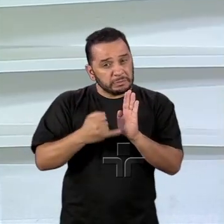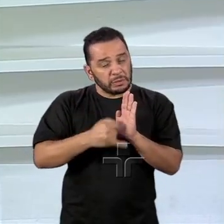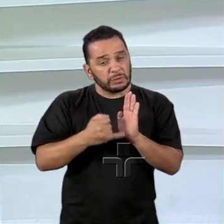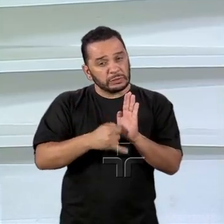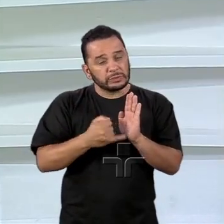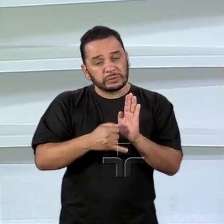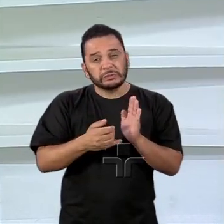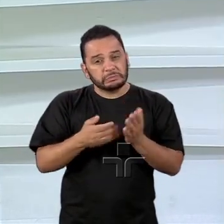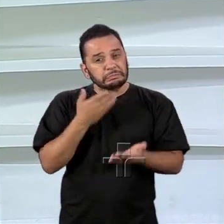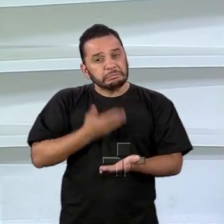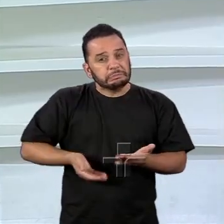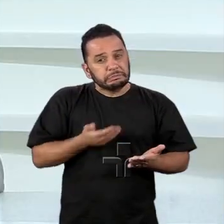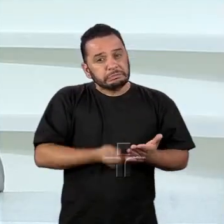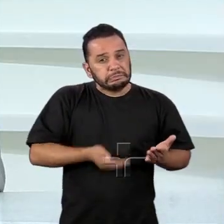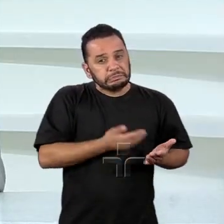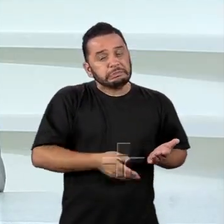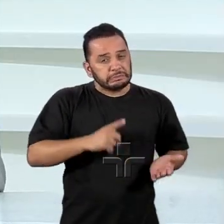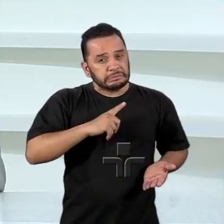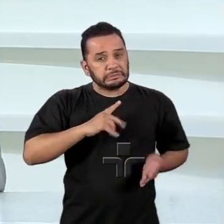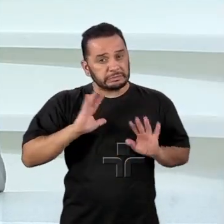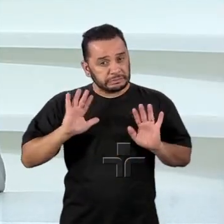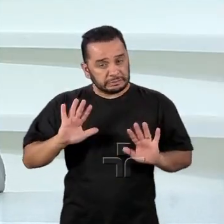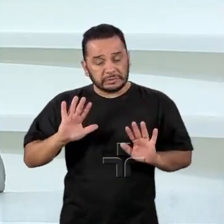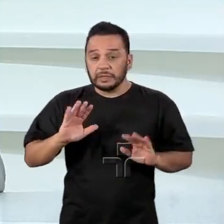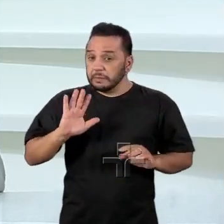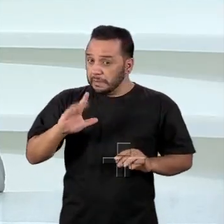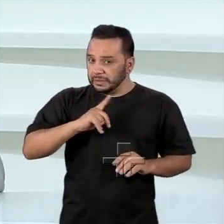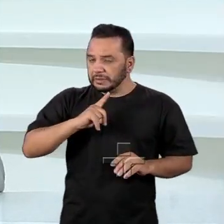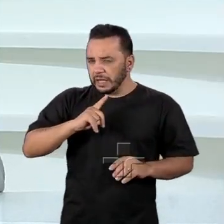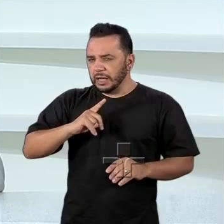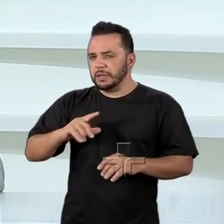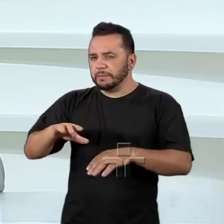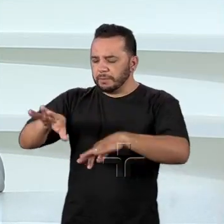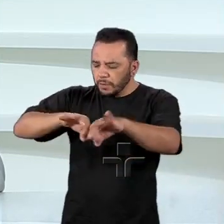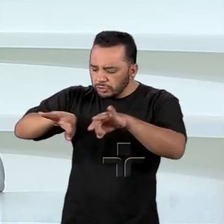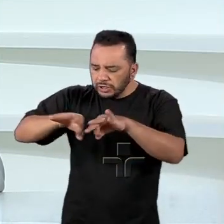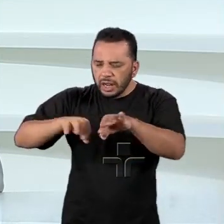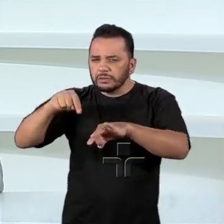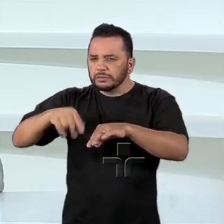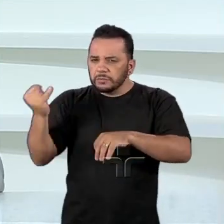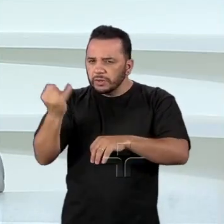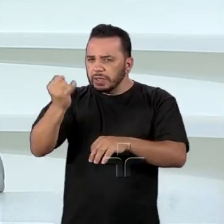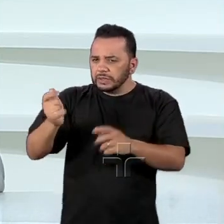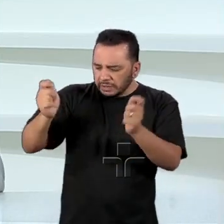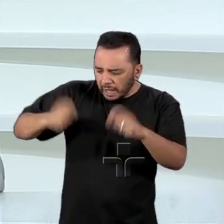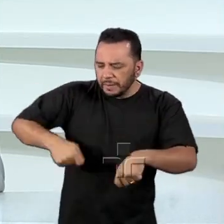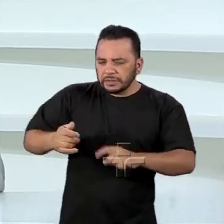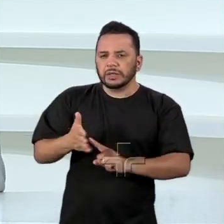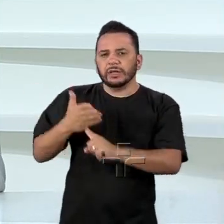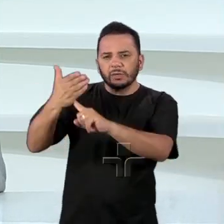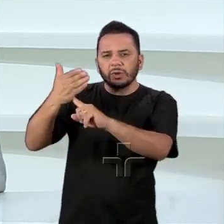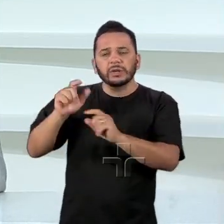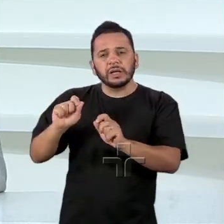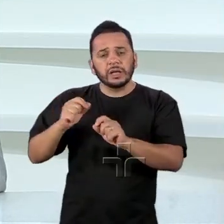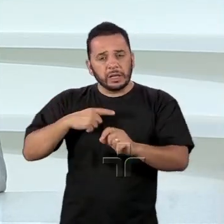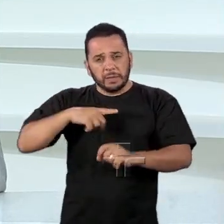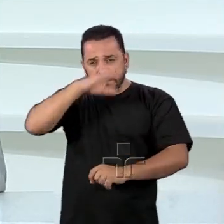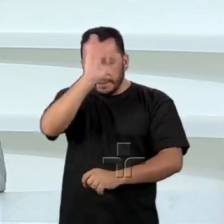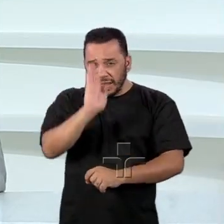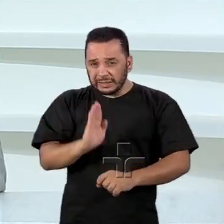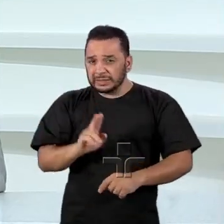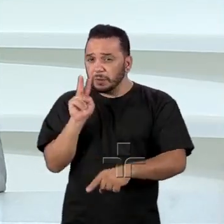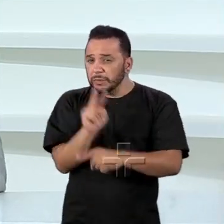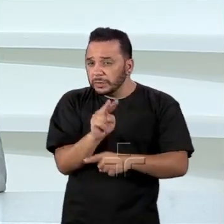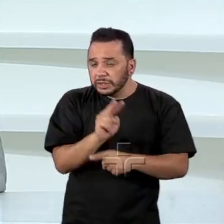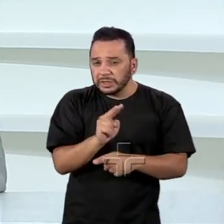esses projetos são projetos estratégicos no sentido da nossa capacitação tecnológica, proteger a área do